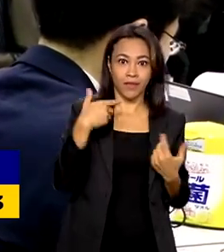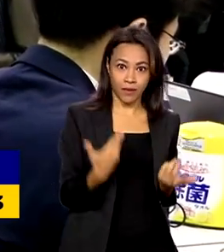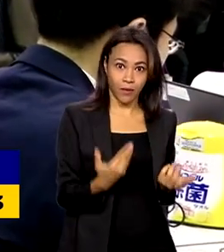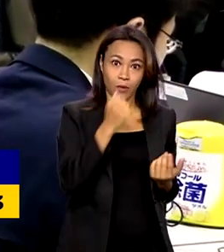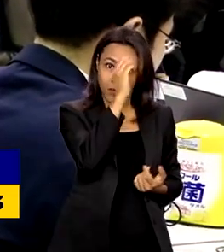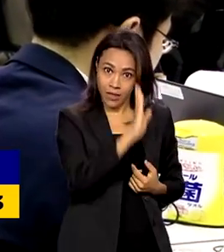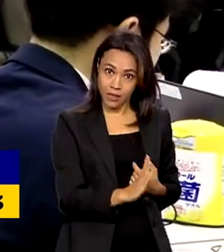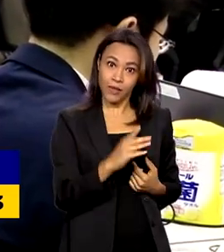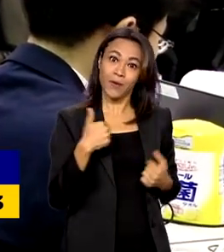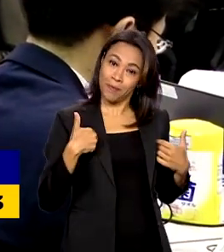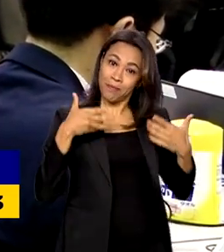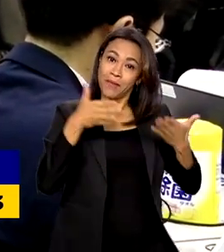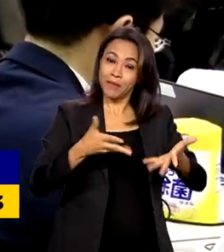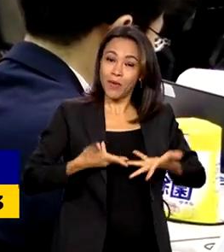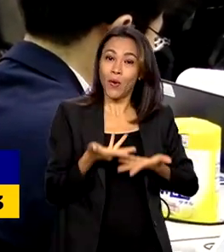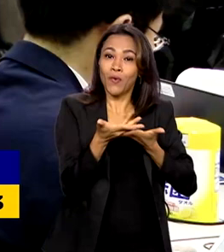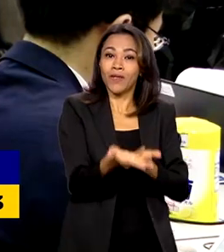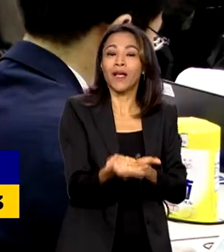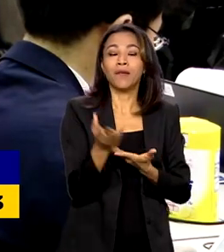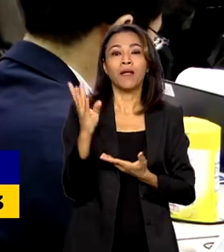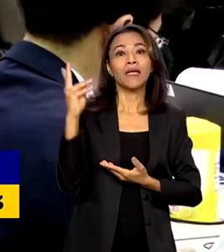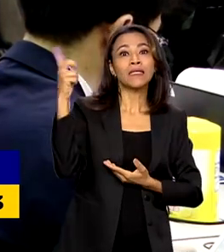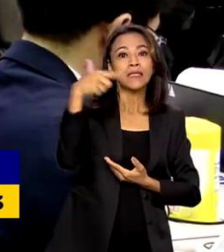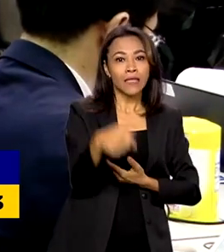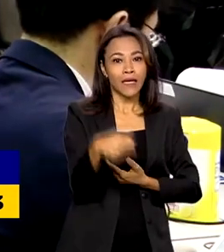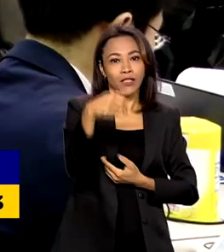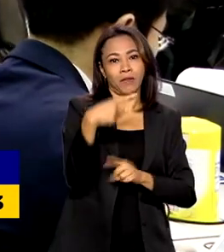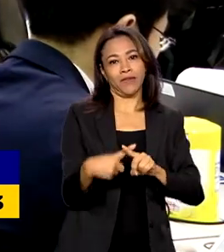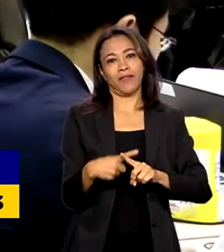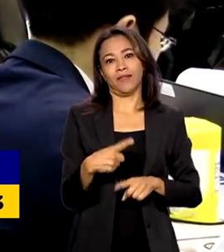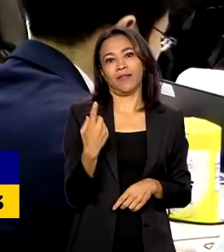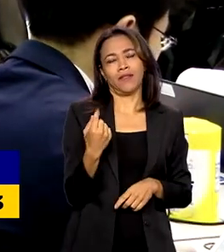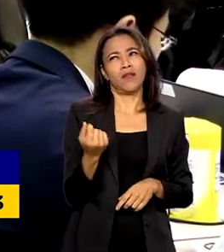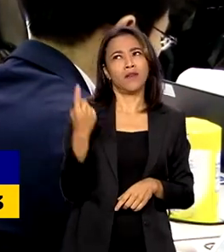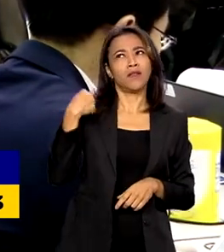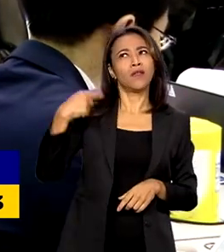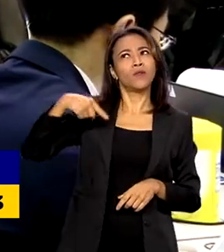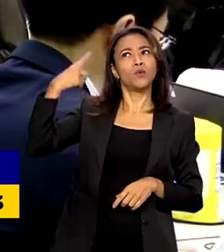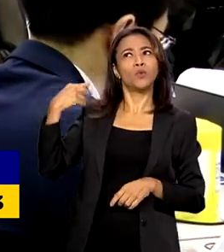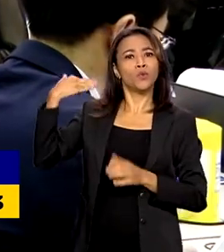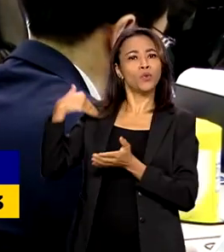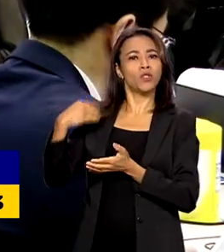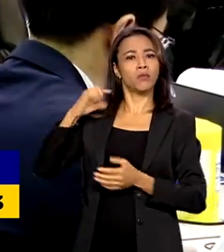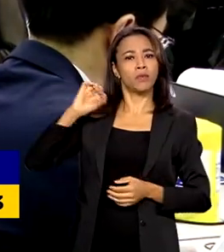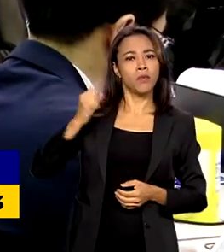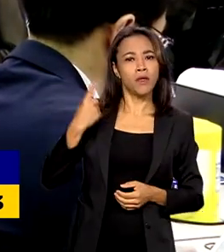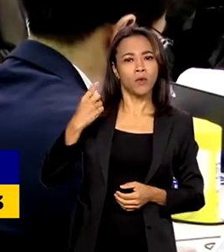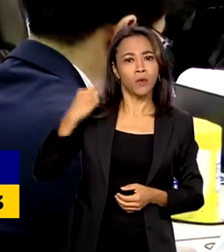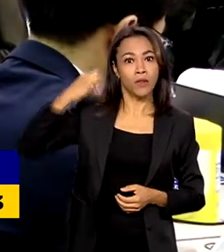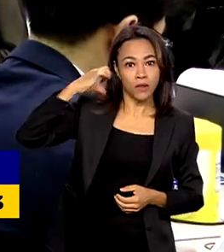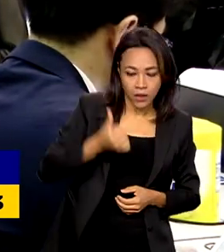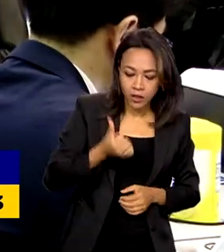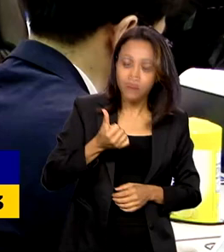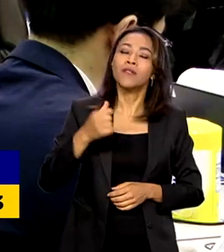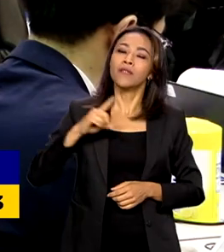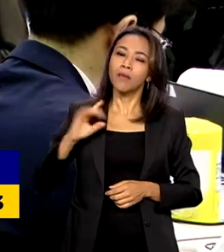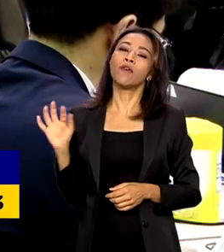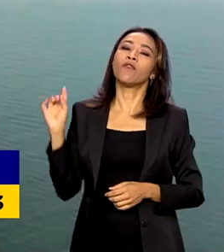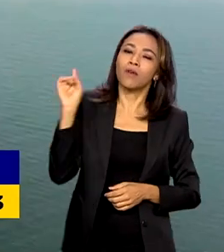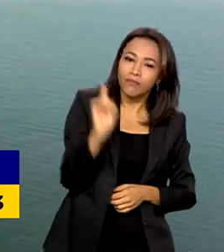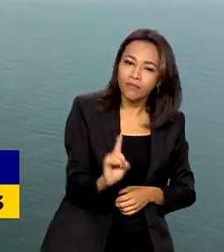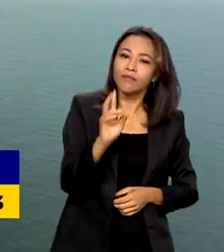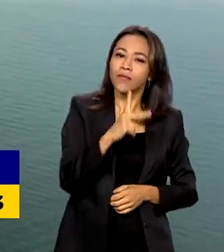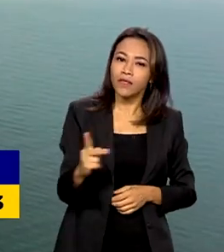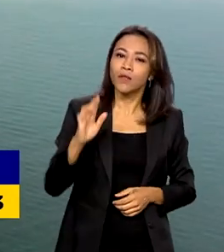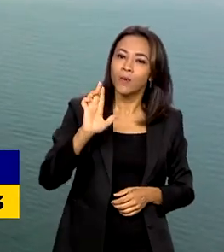participa como convidado pela sétima vez. Nas outras seis edições, também foi representado pelo presidente Lula.